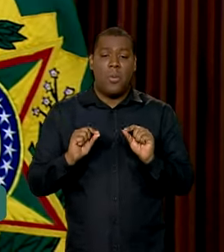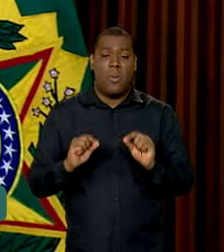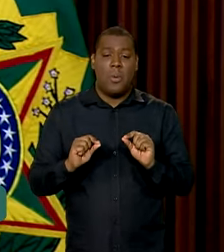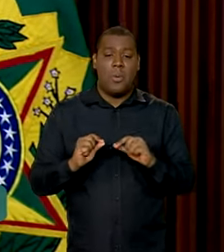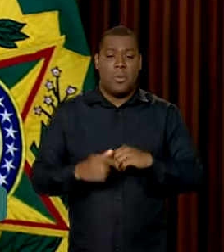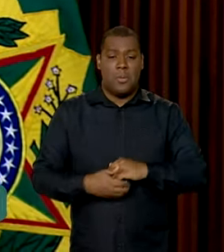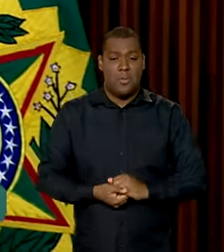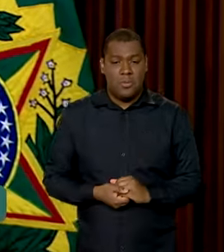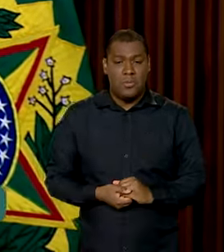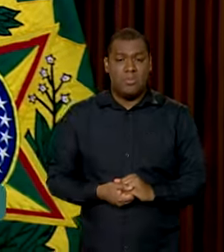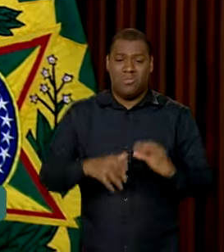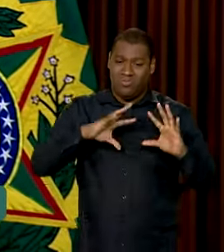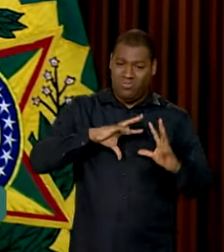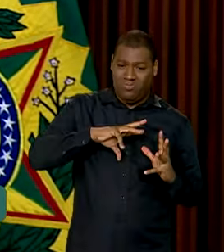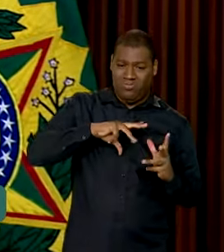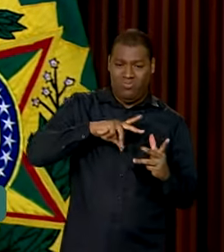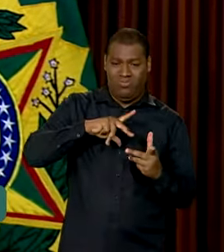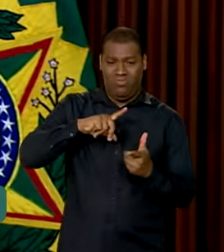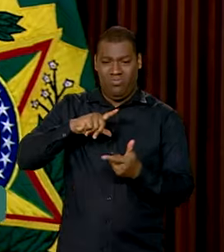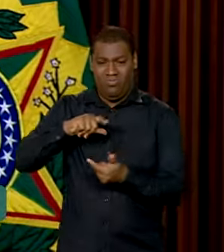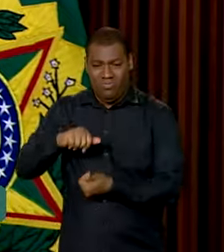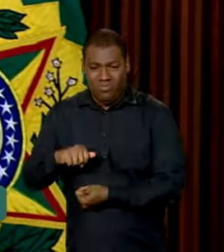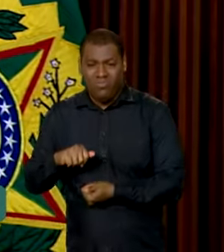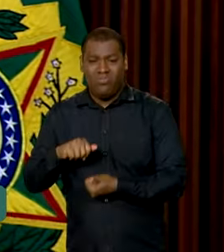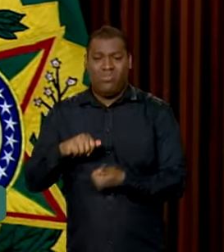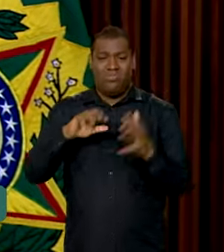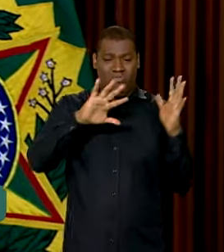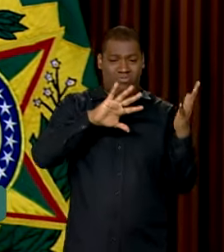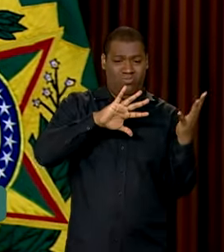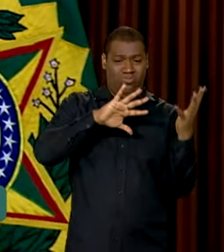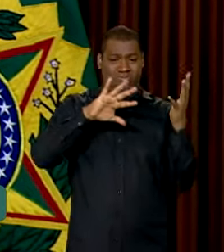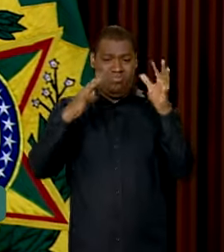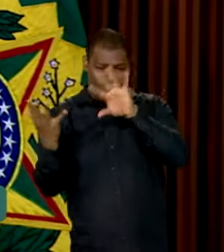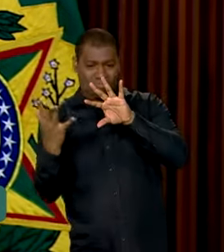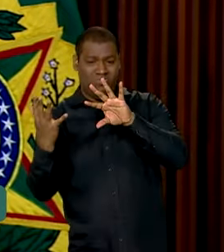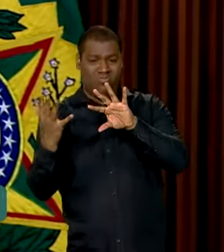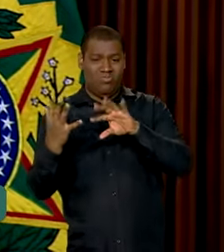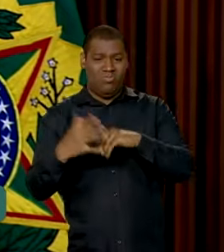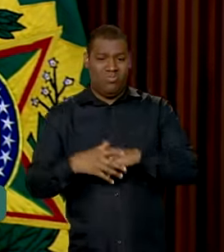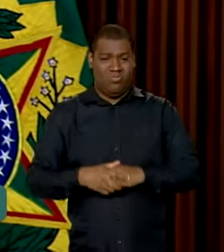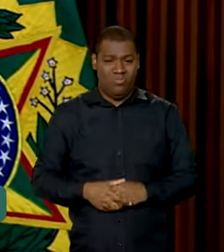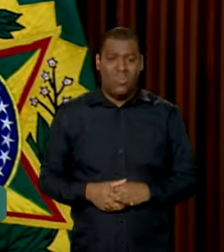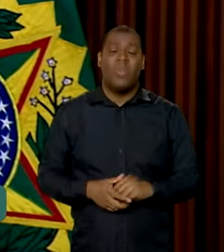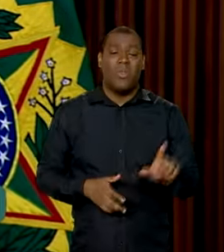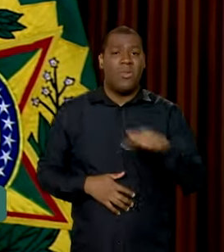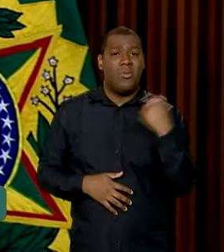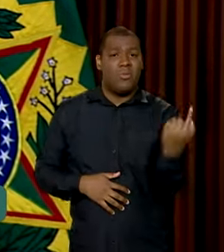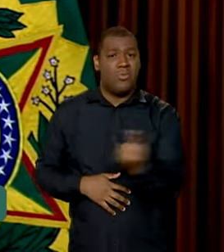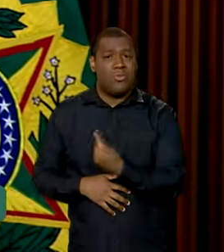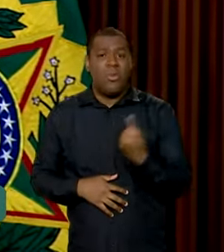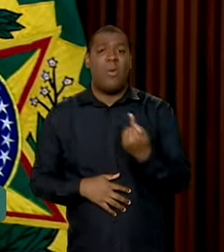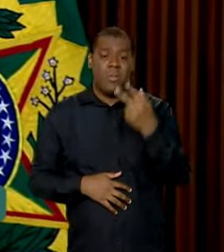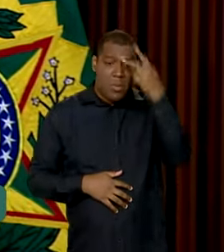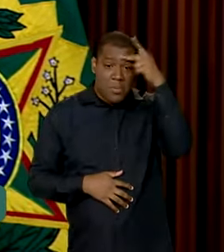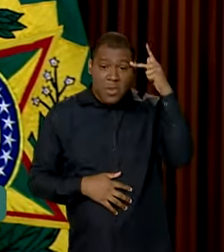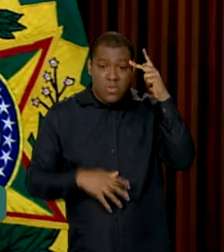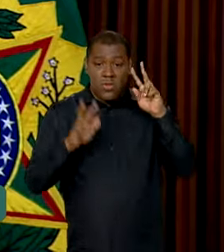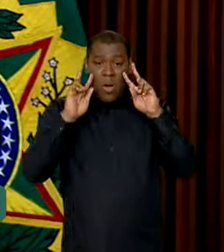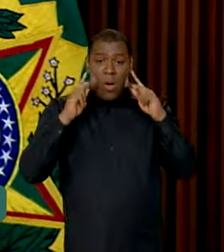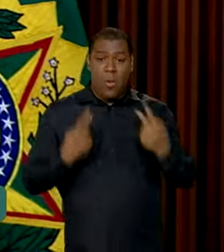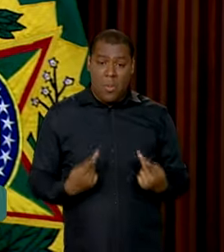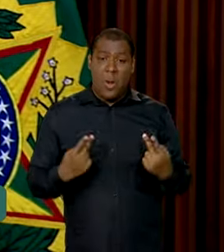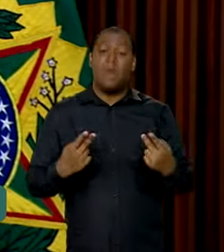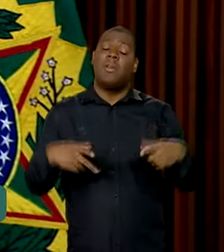O mundo está passando por um processo de transformação que somente nós, seres humanos, seríamos capazes de controlar